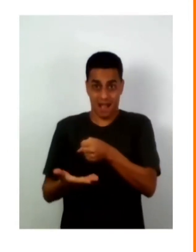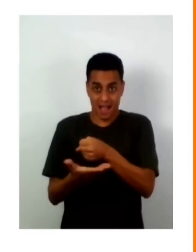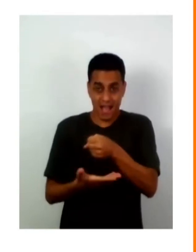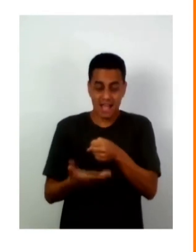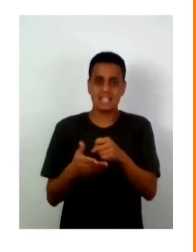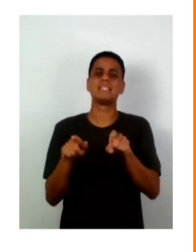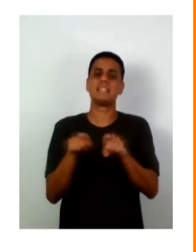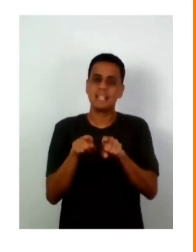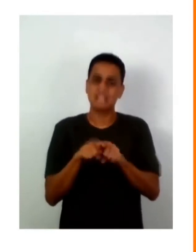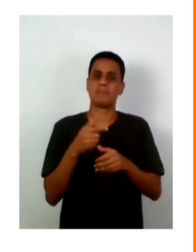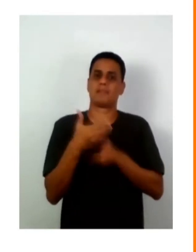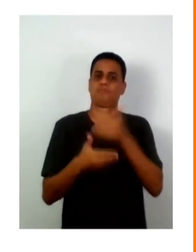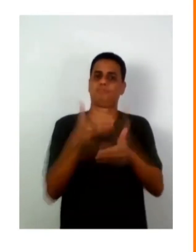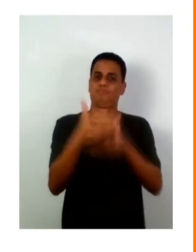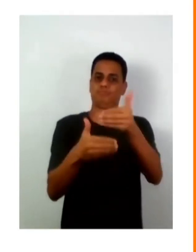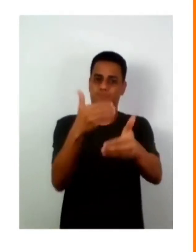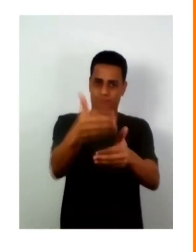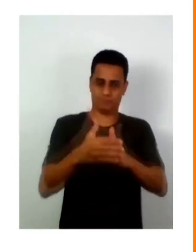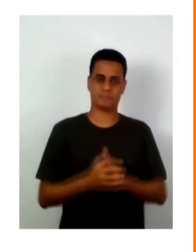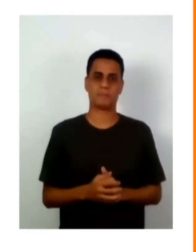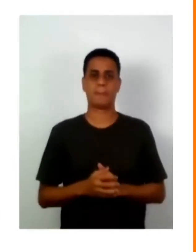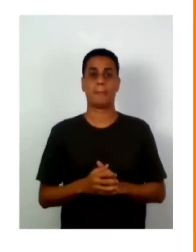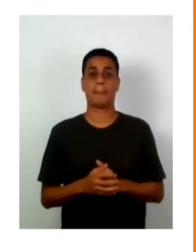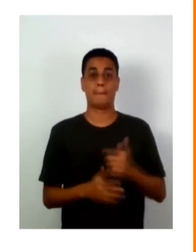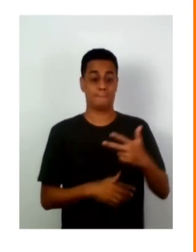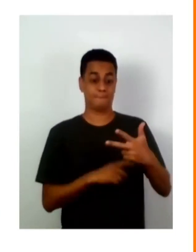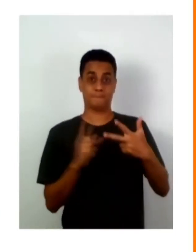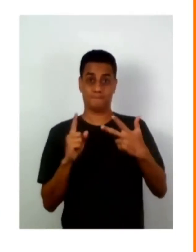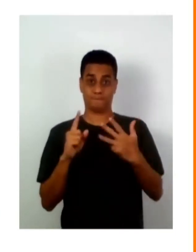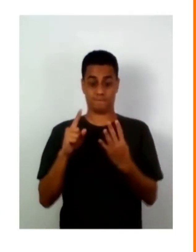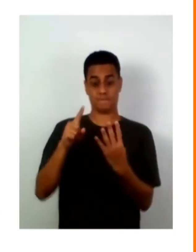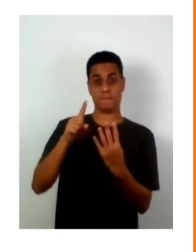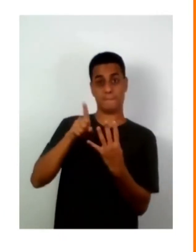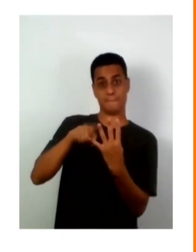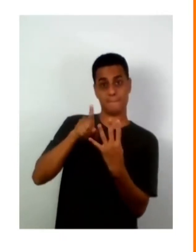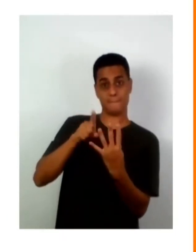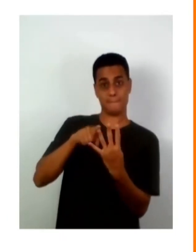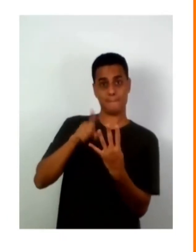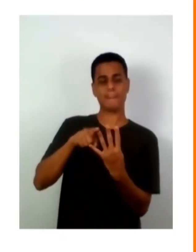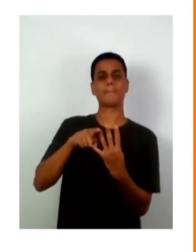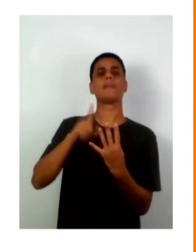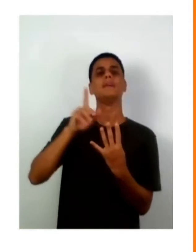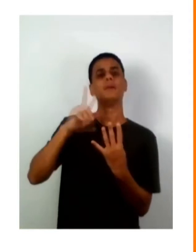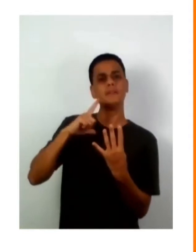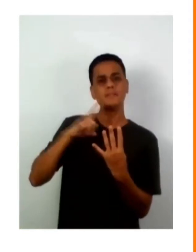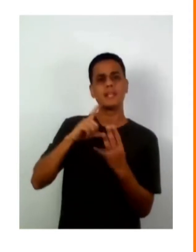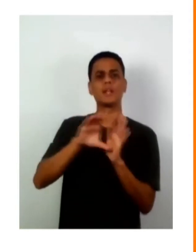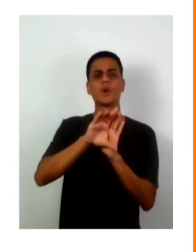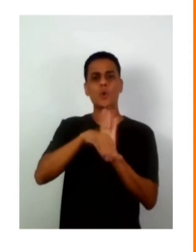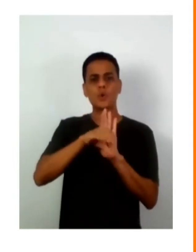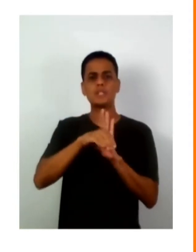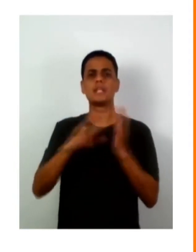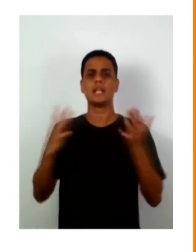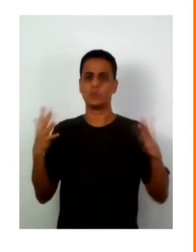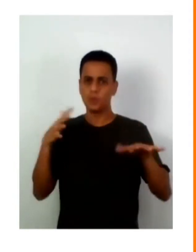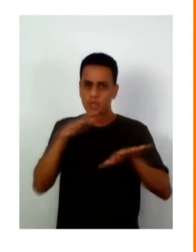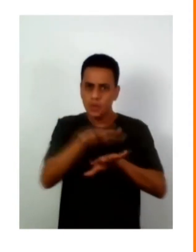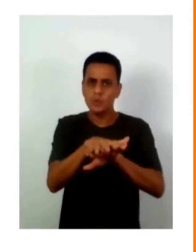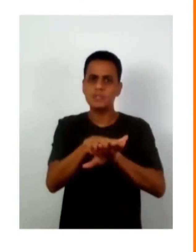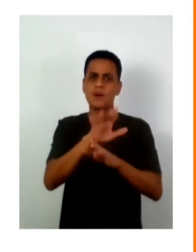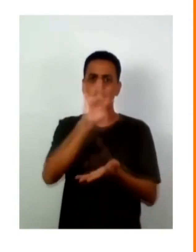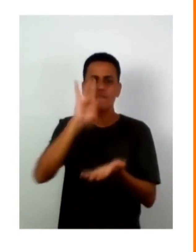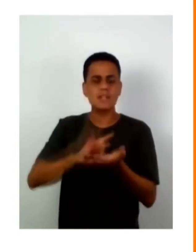e, em terceiro lugar, vem todo esse tema e conceito de inclusão